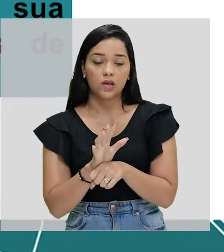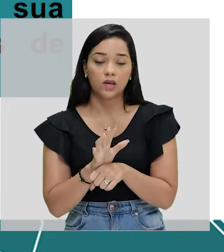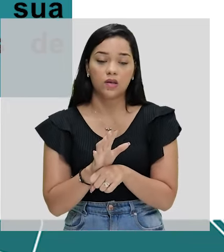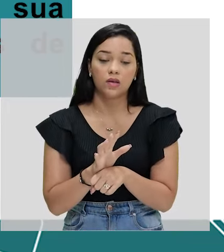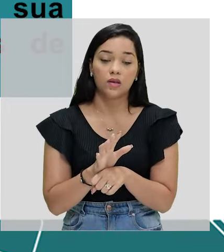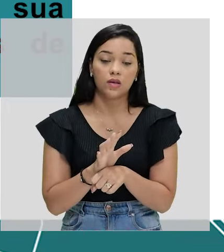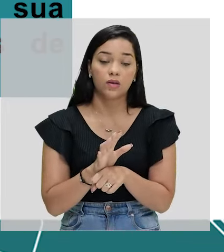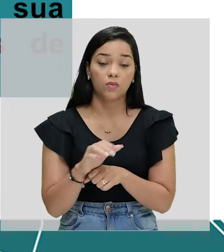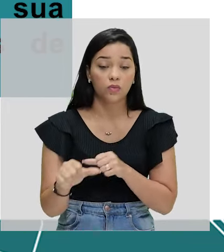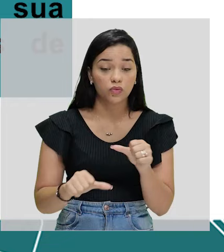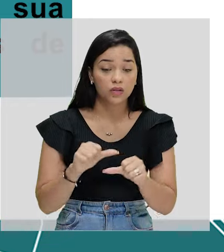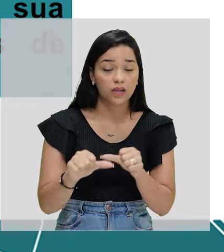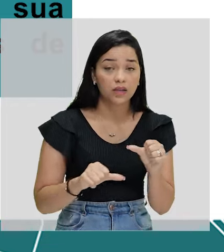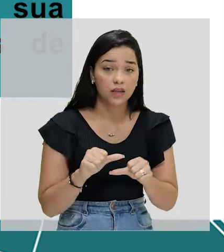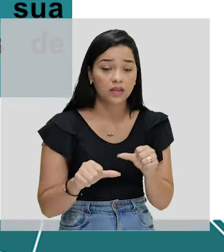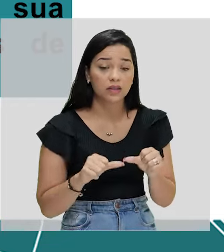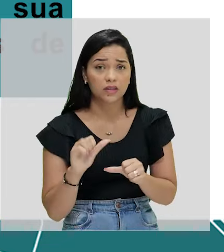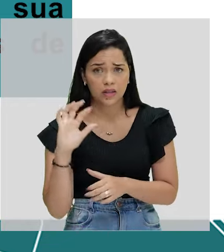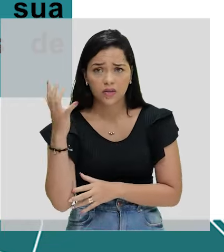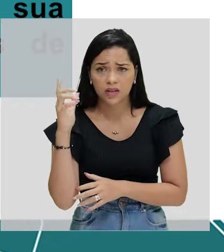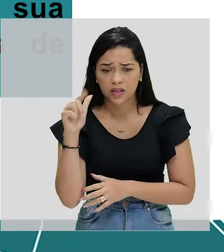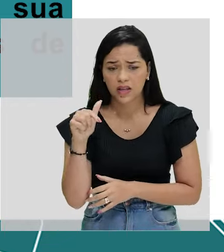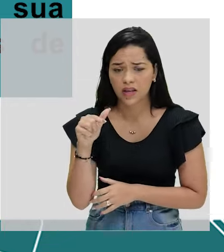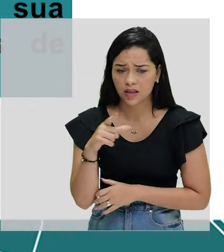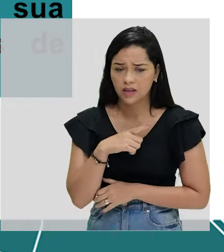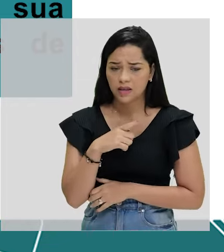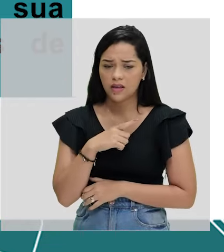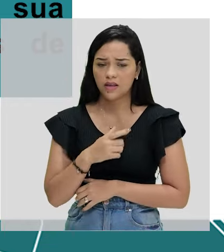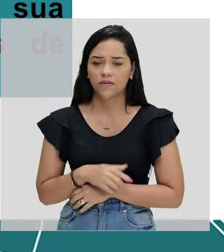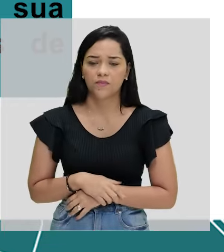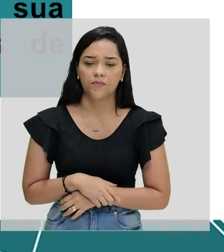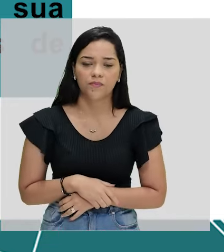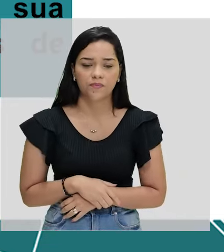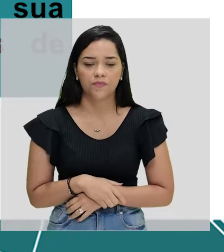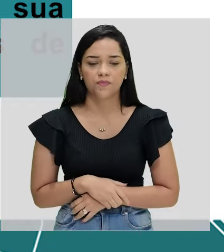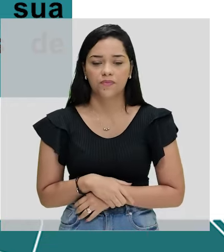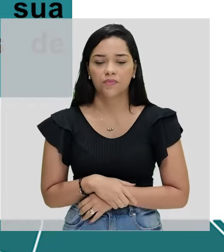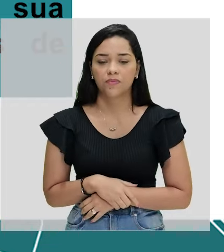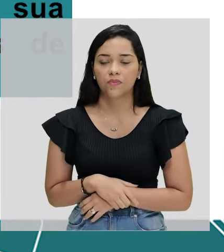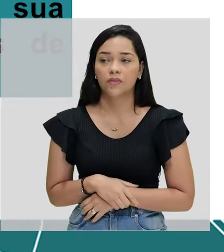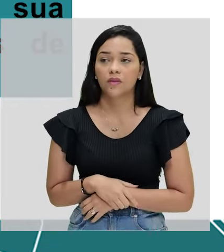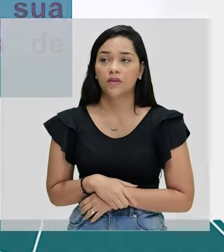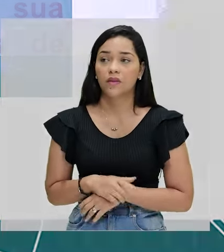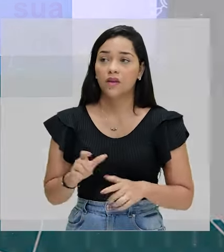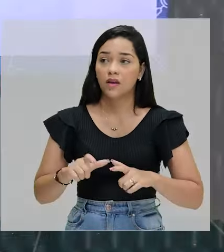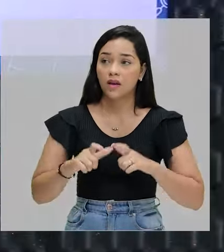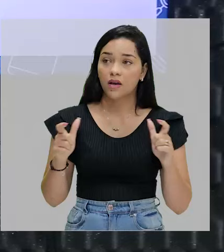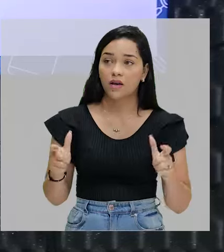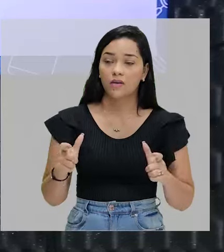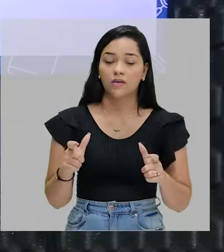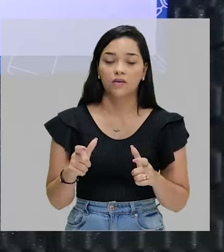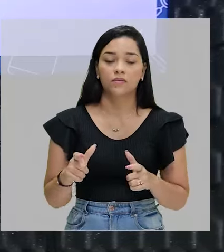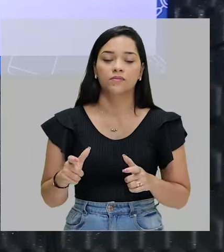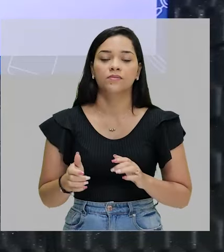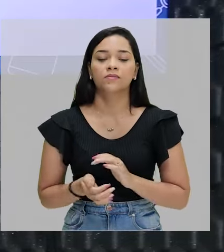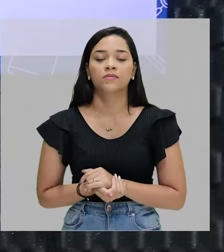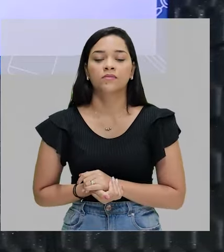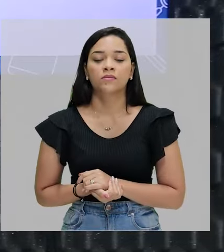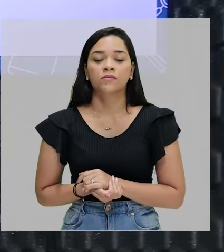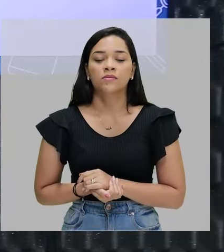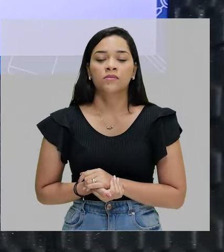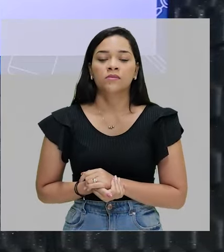estado ou mudança da natureza. Fenômeno da natureza, não é assim o conceito? Tem um conceito mais amplo aqui. Ação, estado,